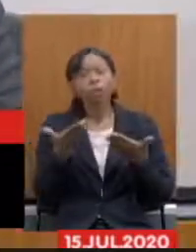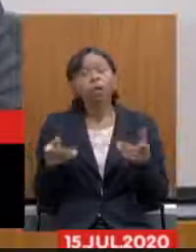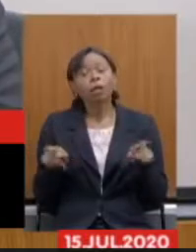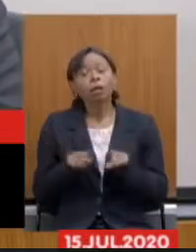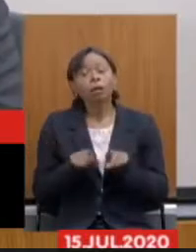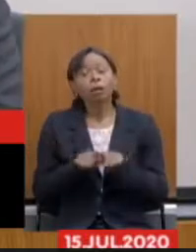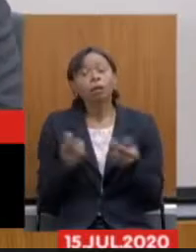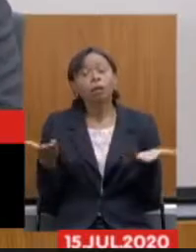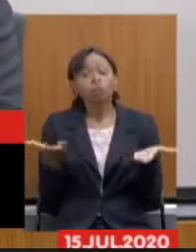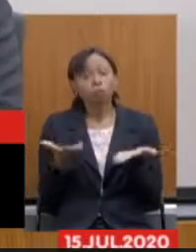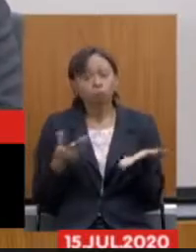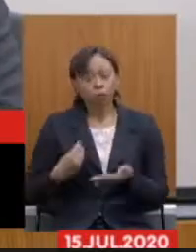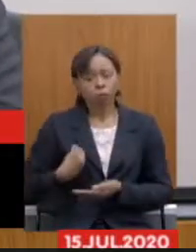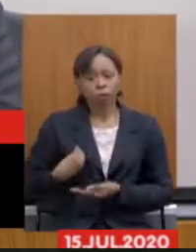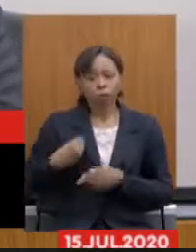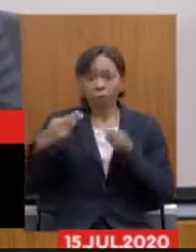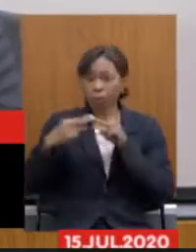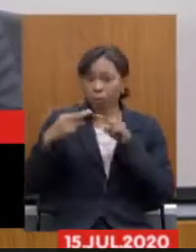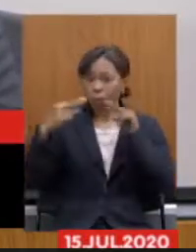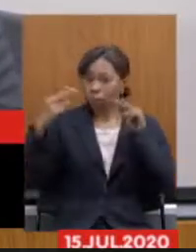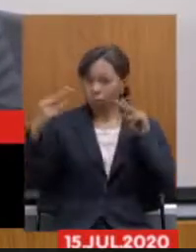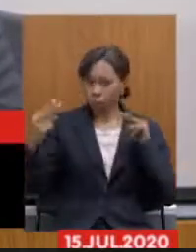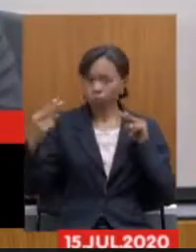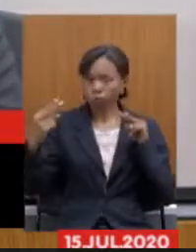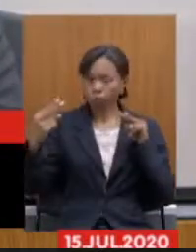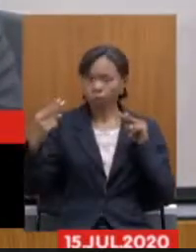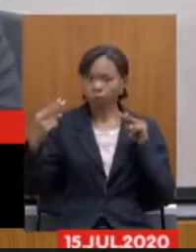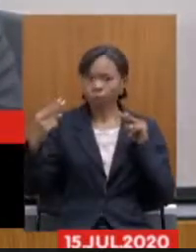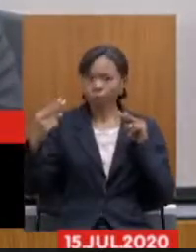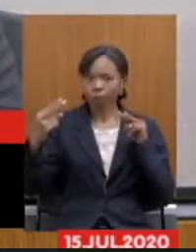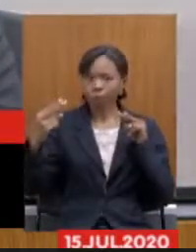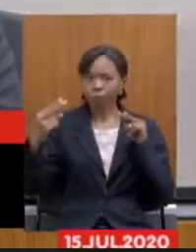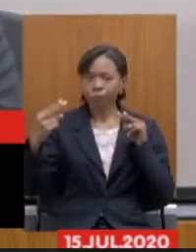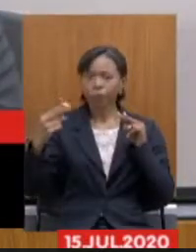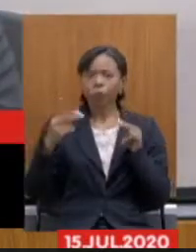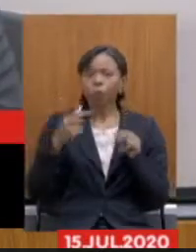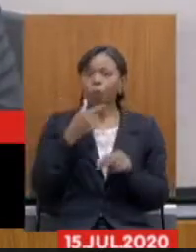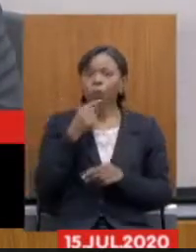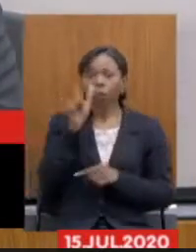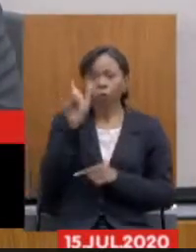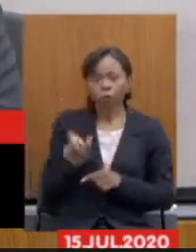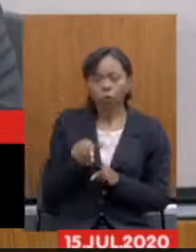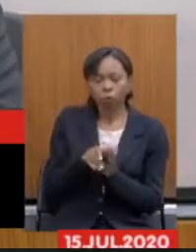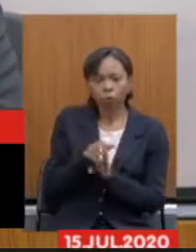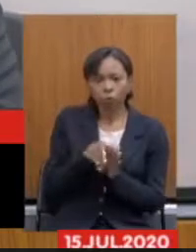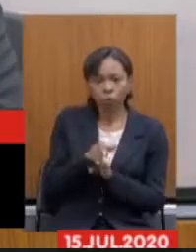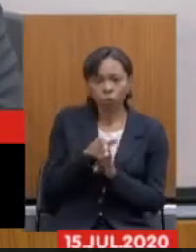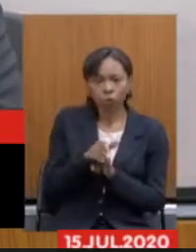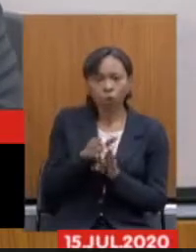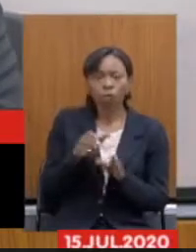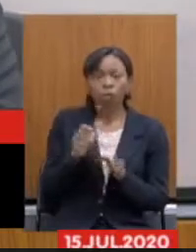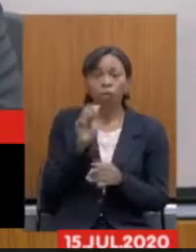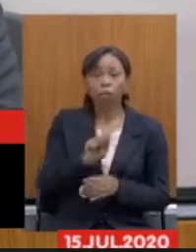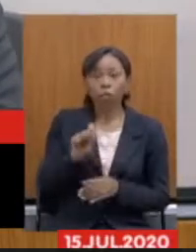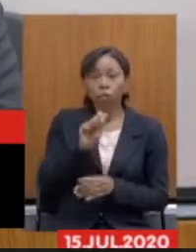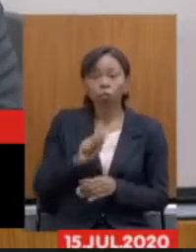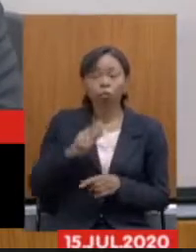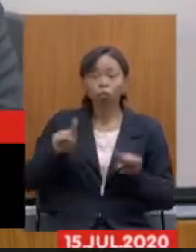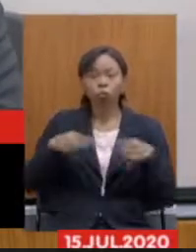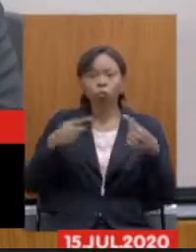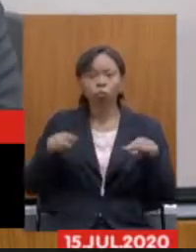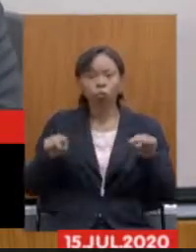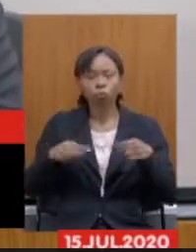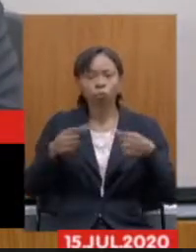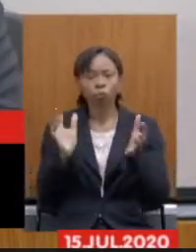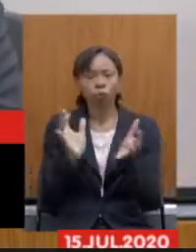para participar por via remota o conselheiro da Associação dos Músicos da Orquestra Sinfônica de